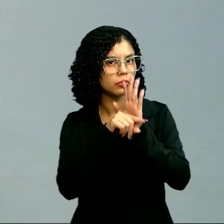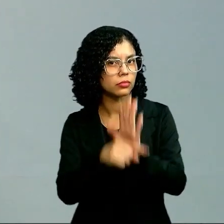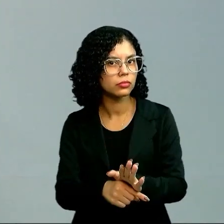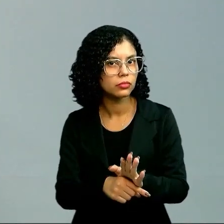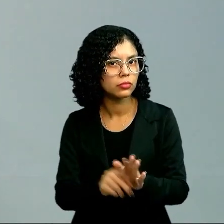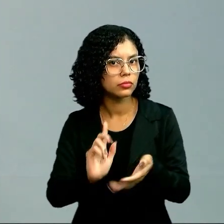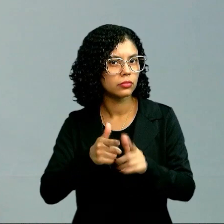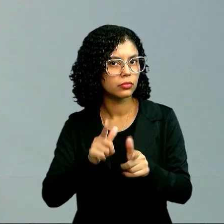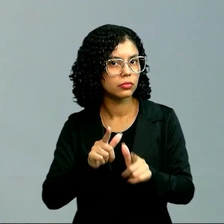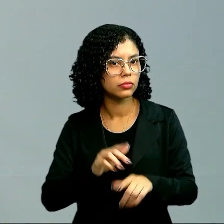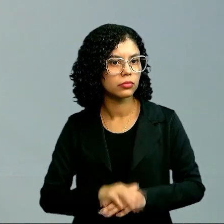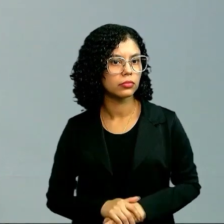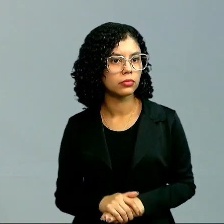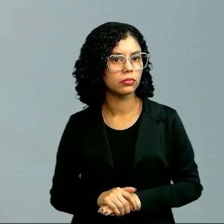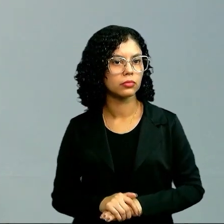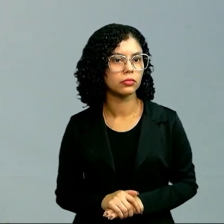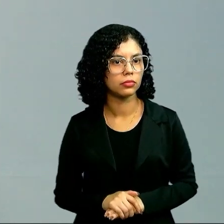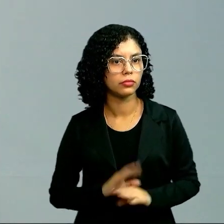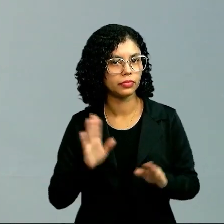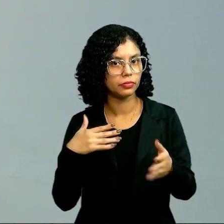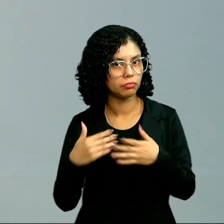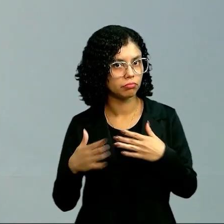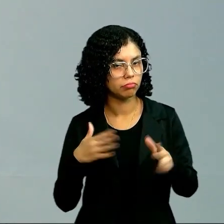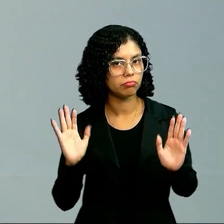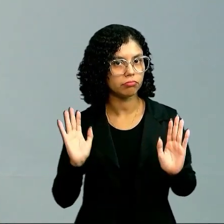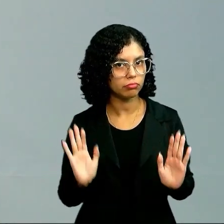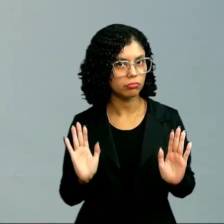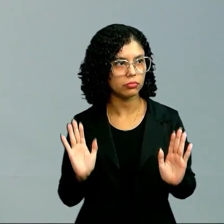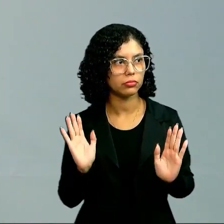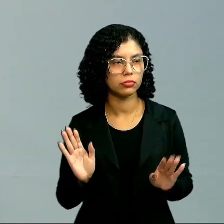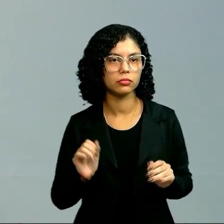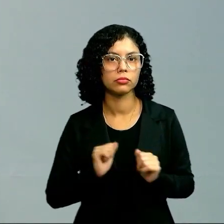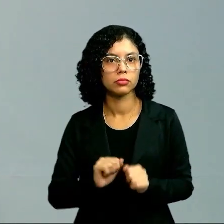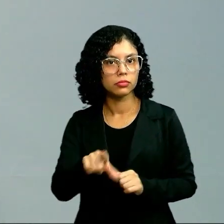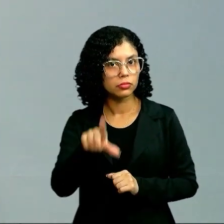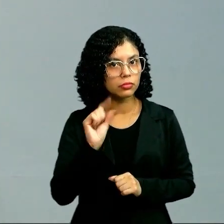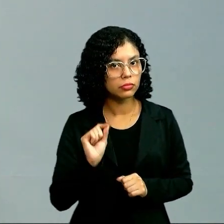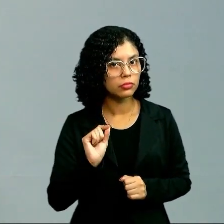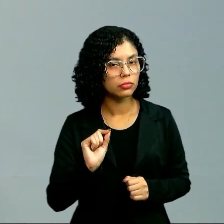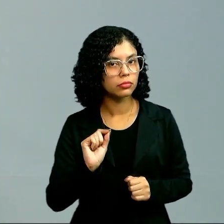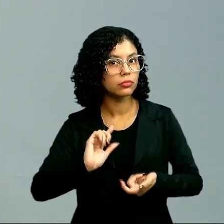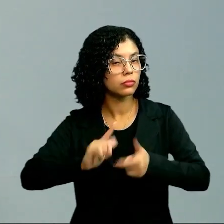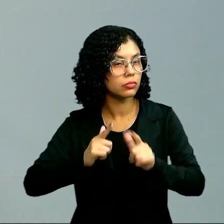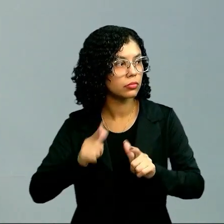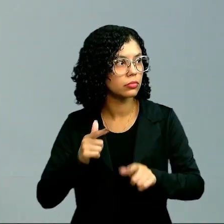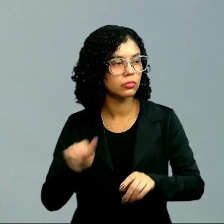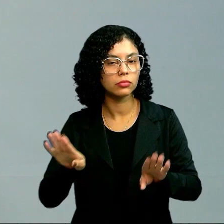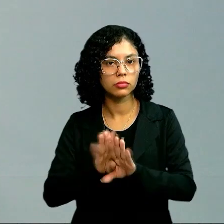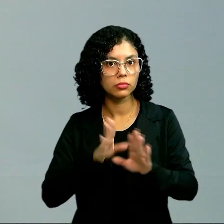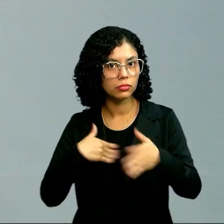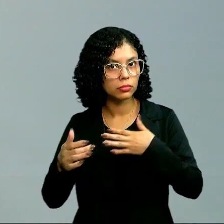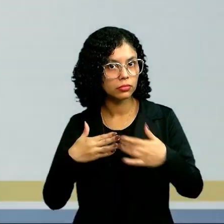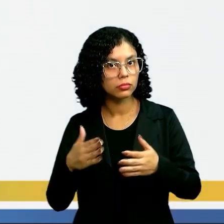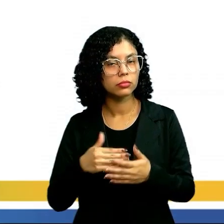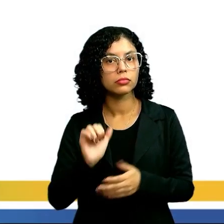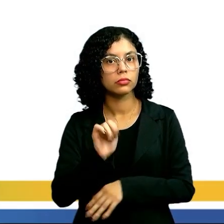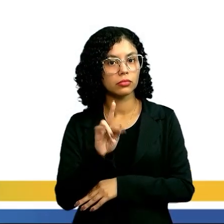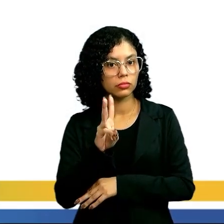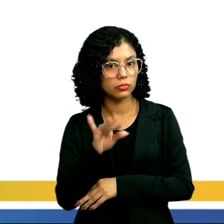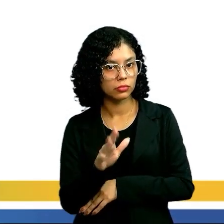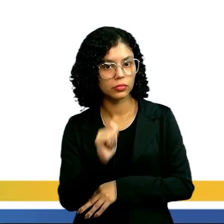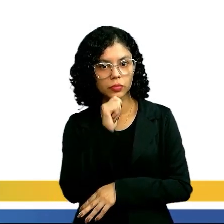traço por uma letra, uma incógnita qualquer, tá? Escolha uma letra qualquer do alfabeto. Isso não tem problema.